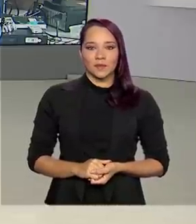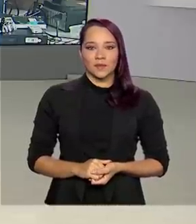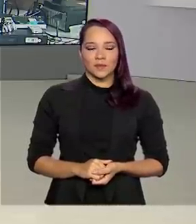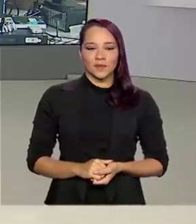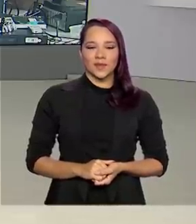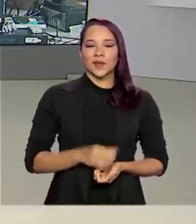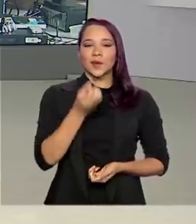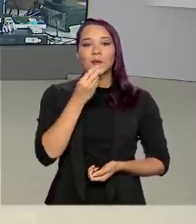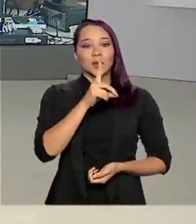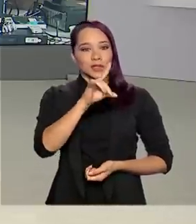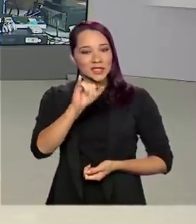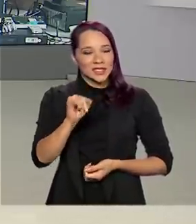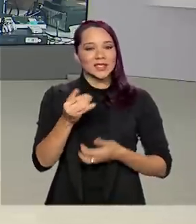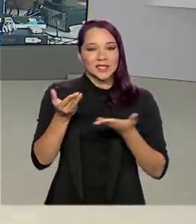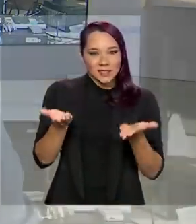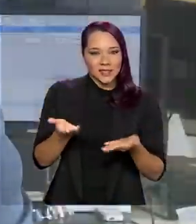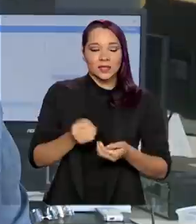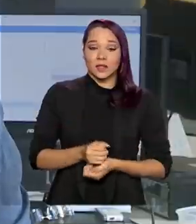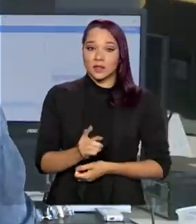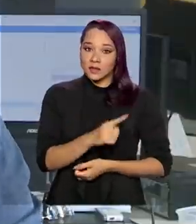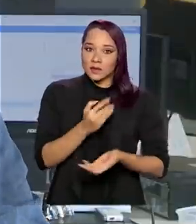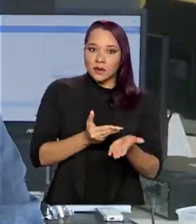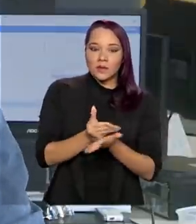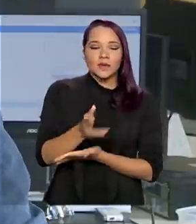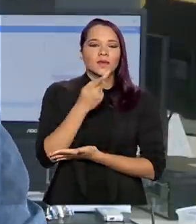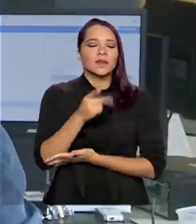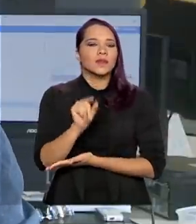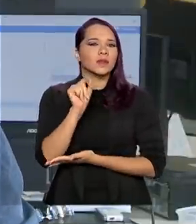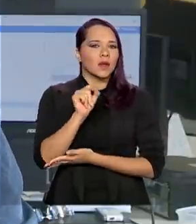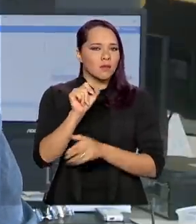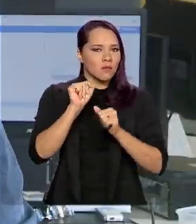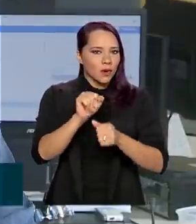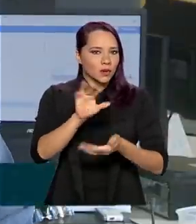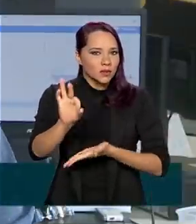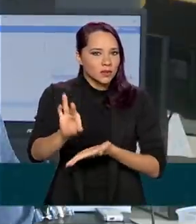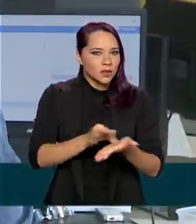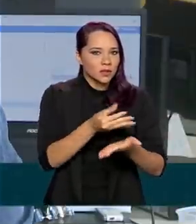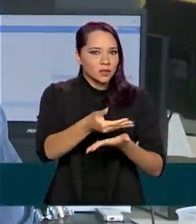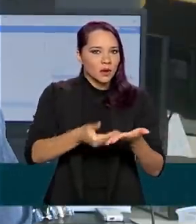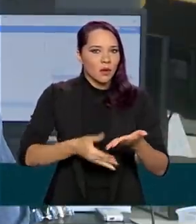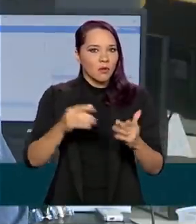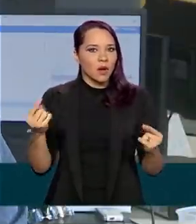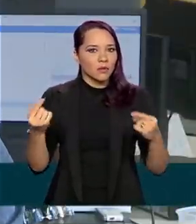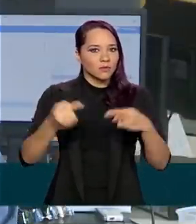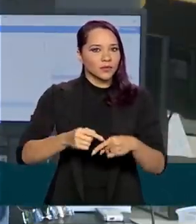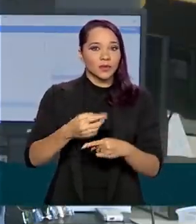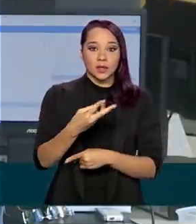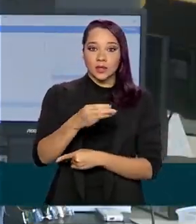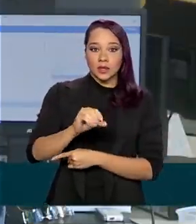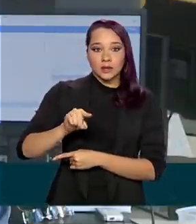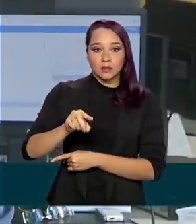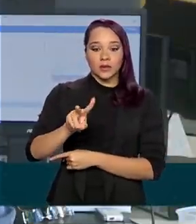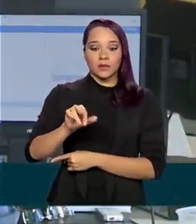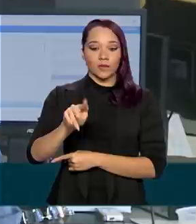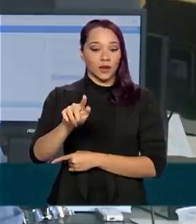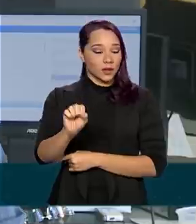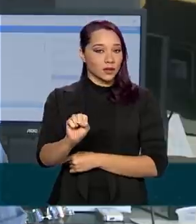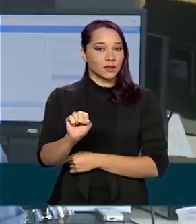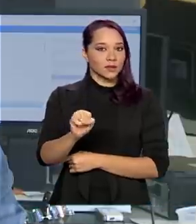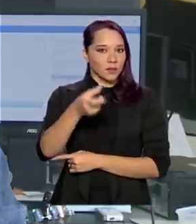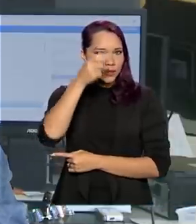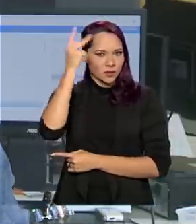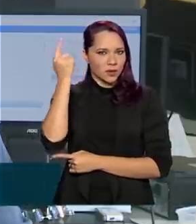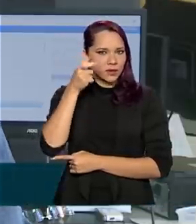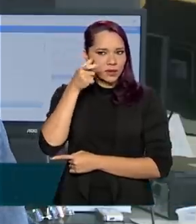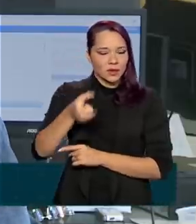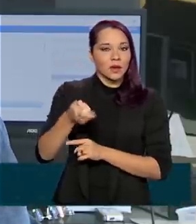Bom dia, Renata. A gente fala logo sobre quem pode se inscrever para disputar uma dessas 30 mil vagas. O interessado